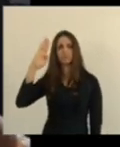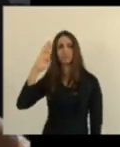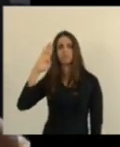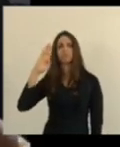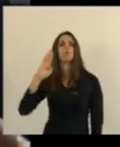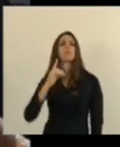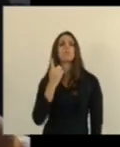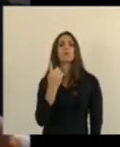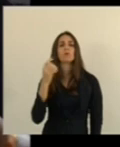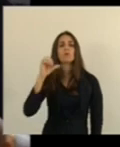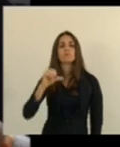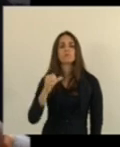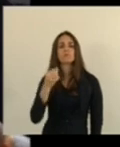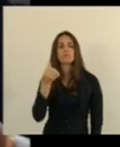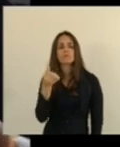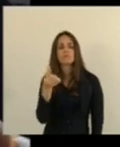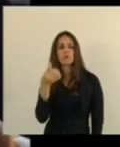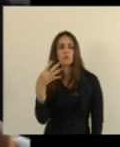de 1964,